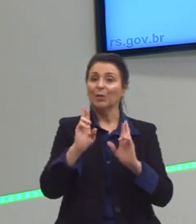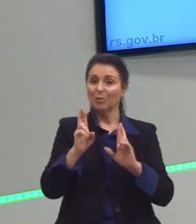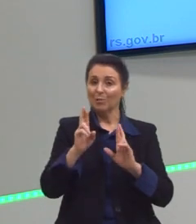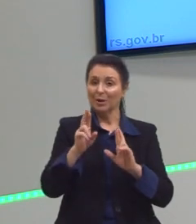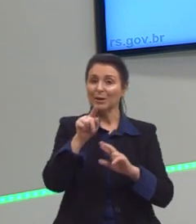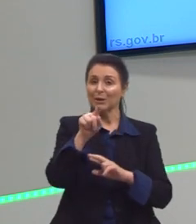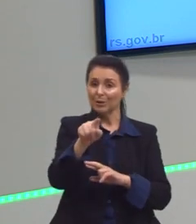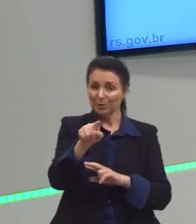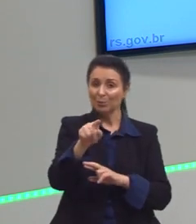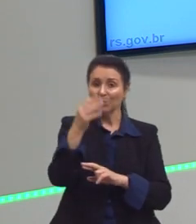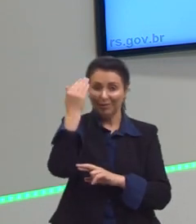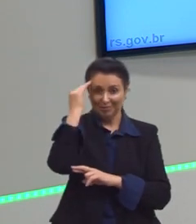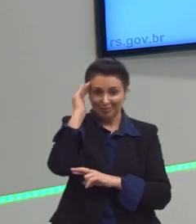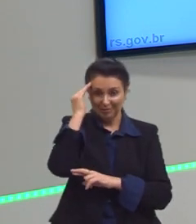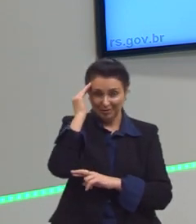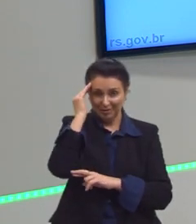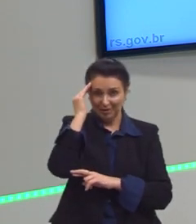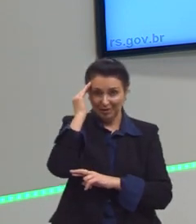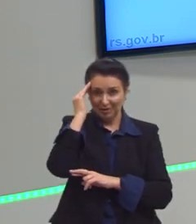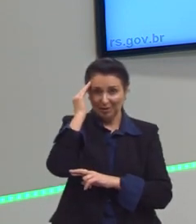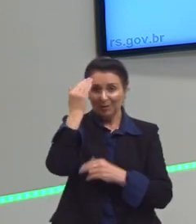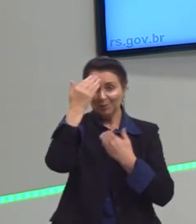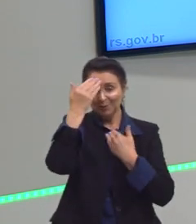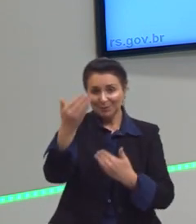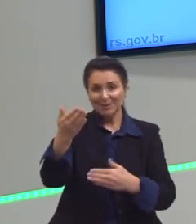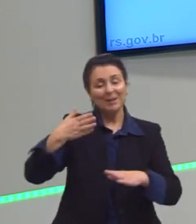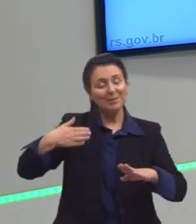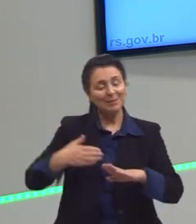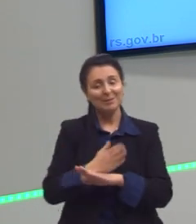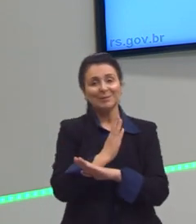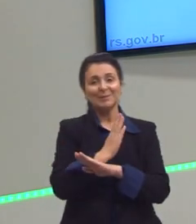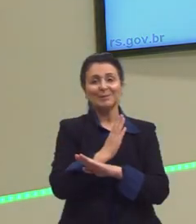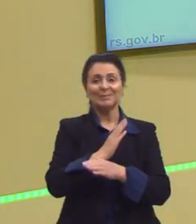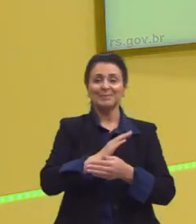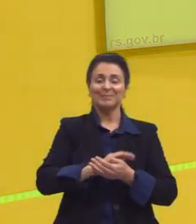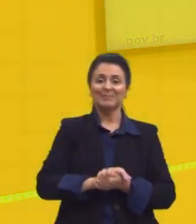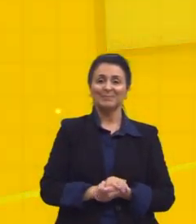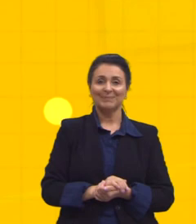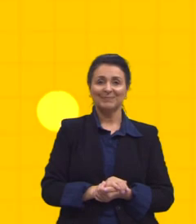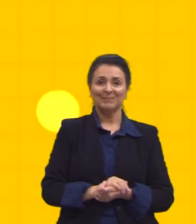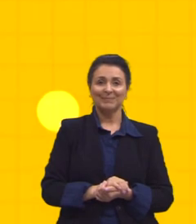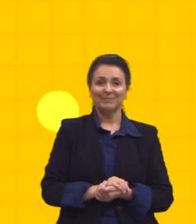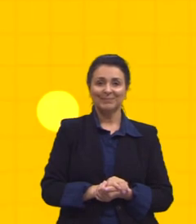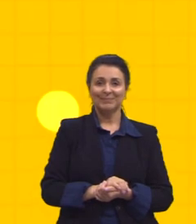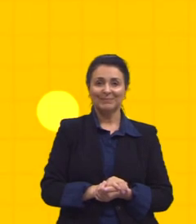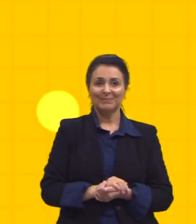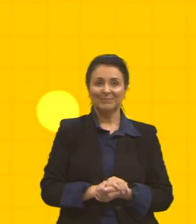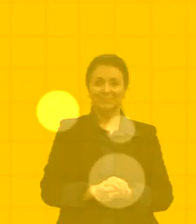ajudado e muito obrigado, partiu passar. e